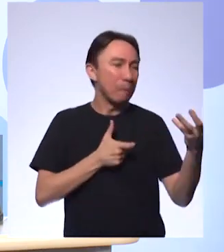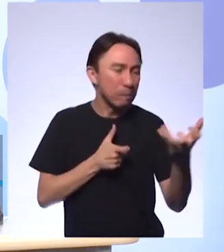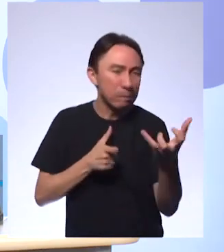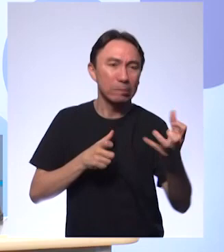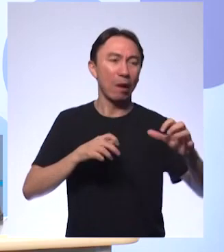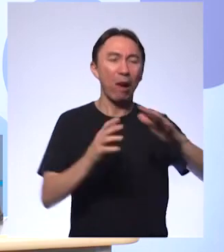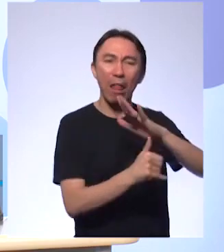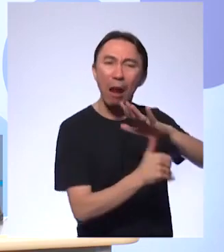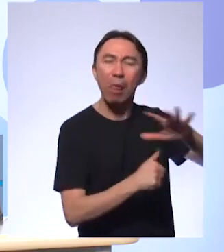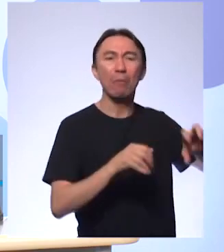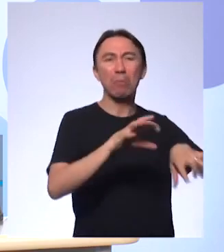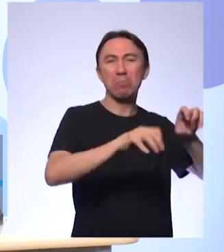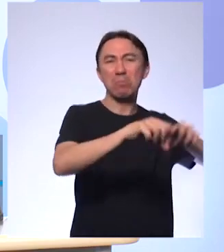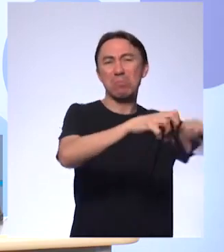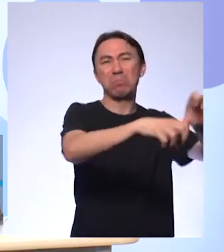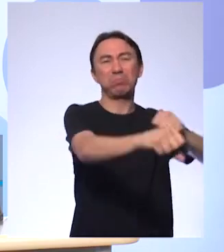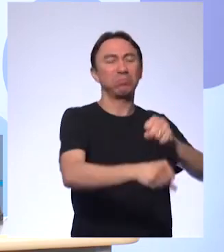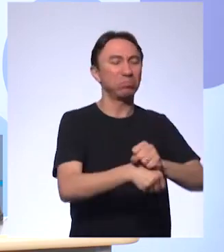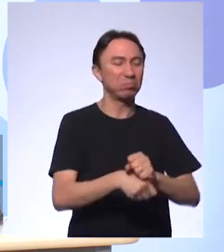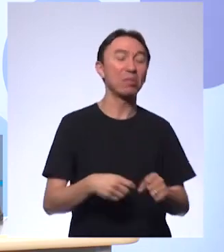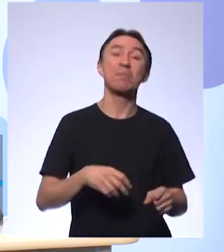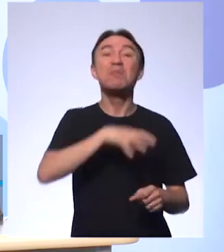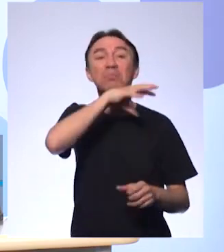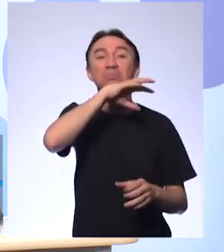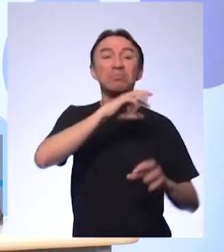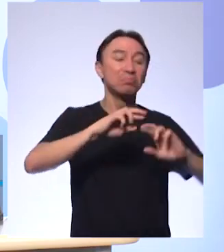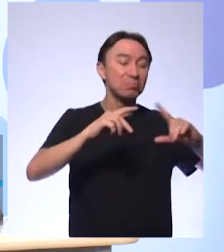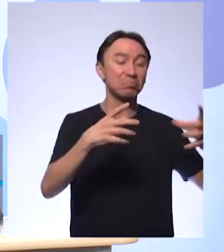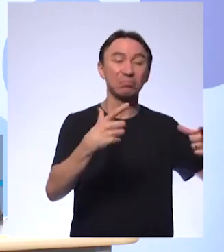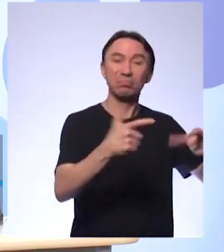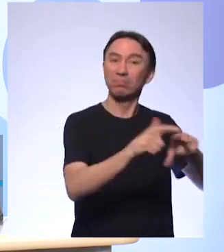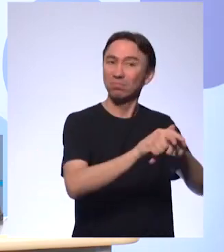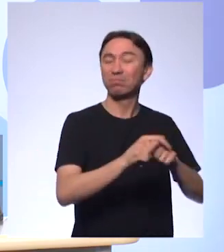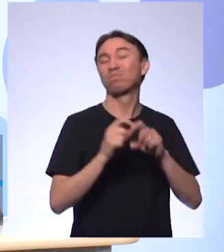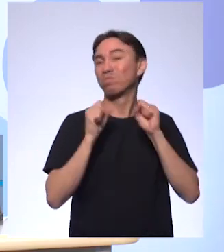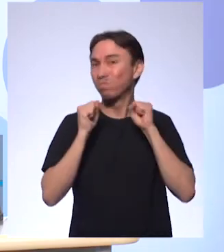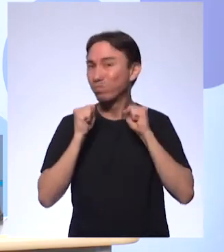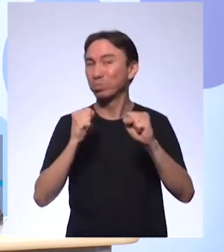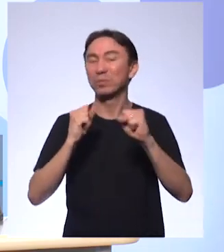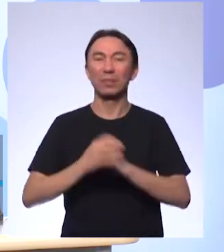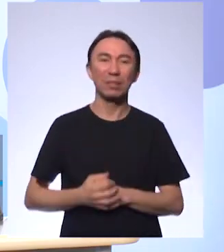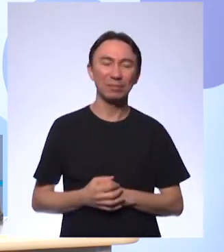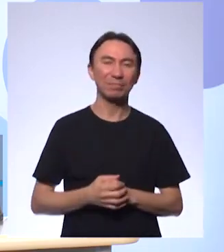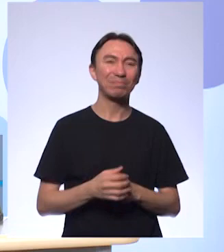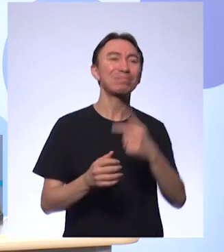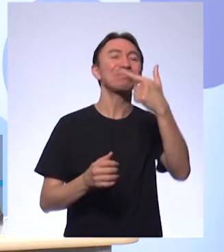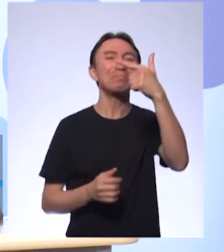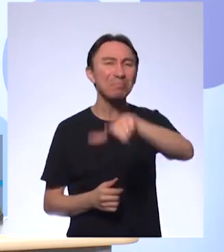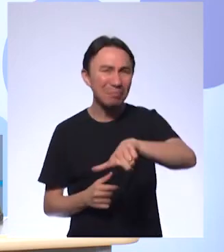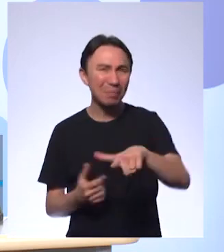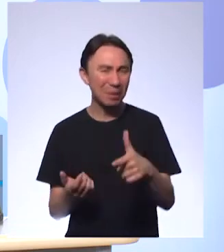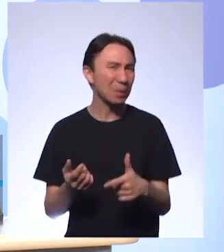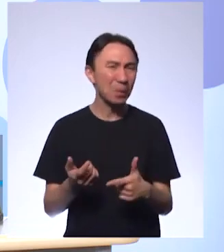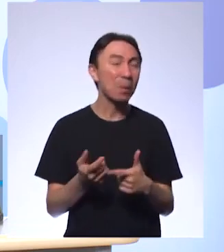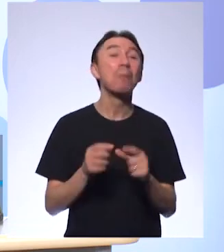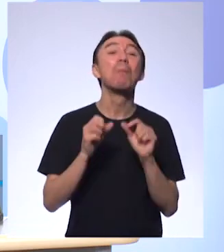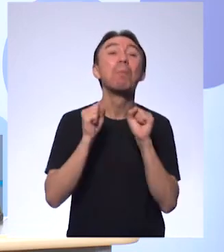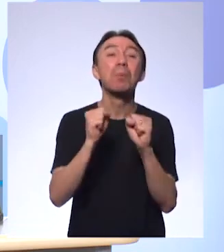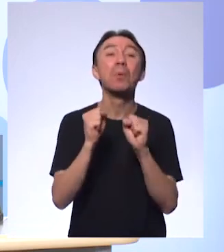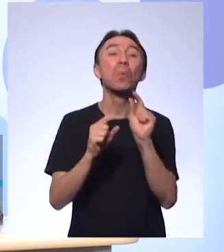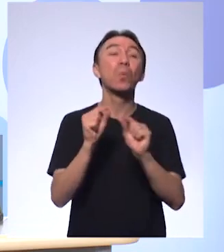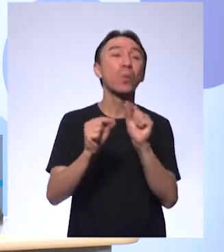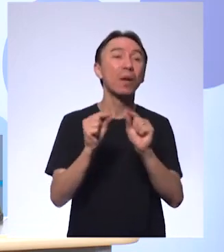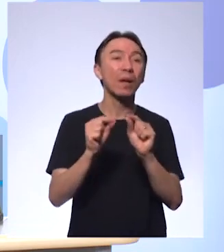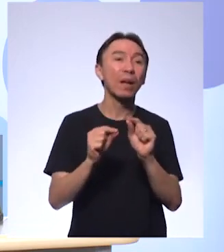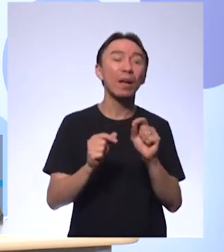como participante do chat também o que pode causar e é uma preocupação nossa é o uso também